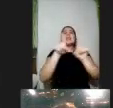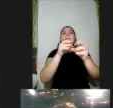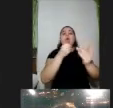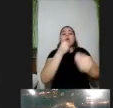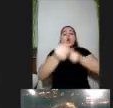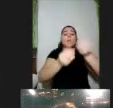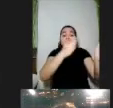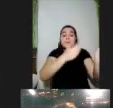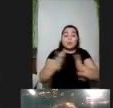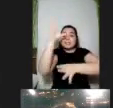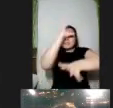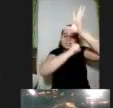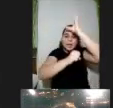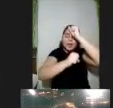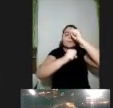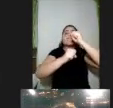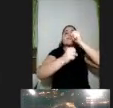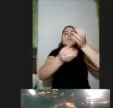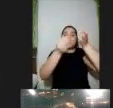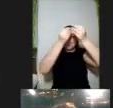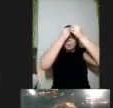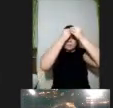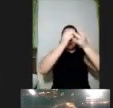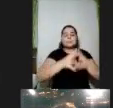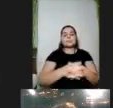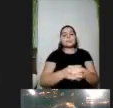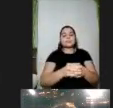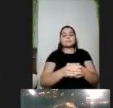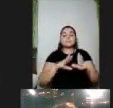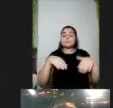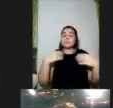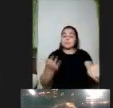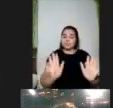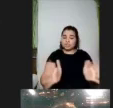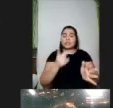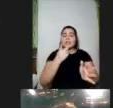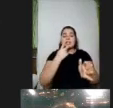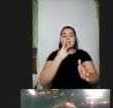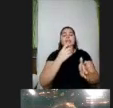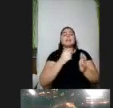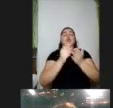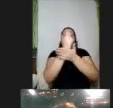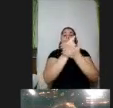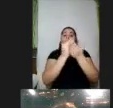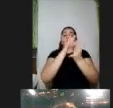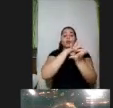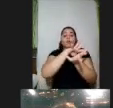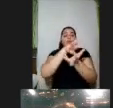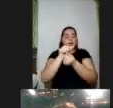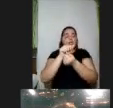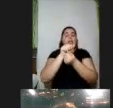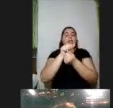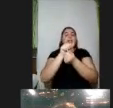significativas e aí como eu falei que o desenho universal para aprendizagem está